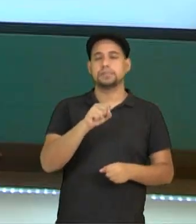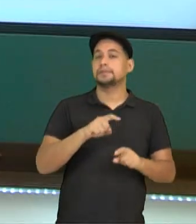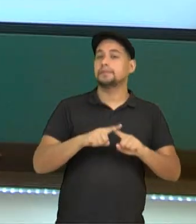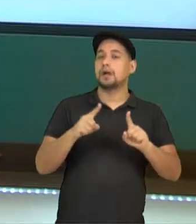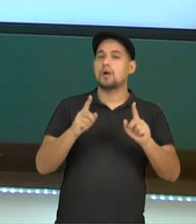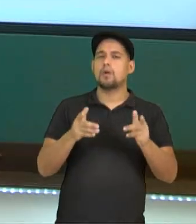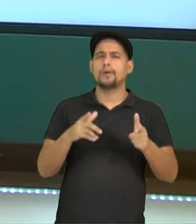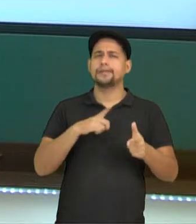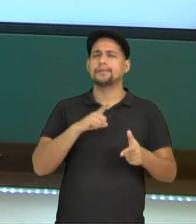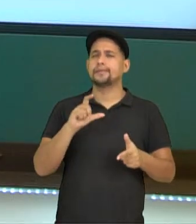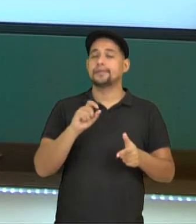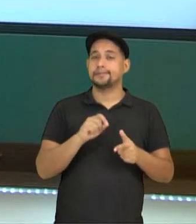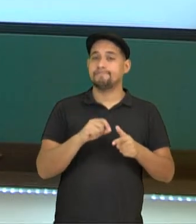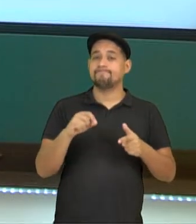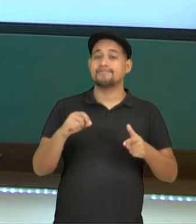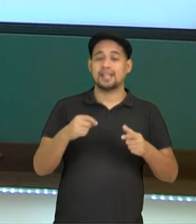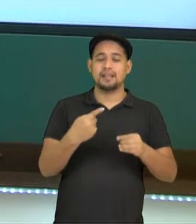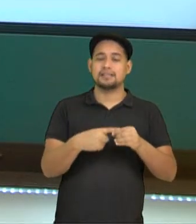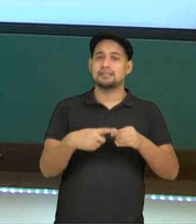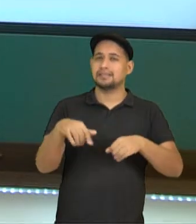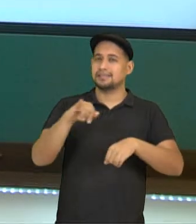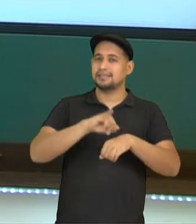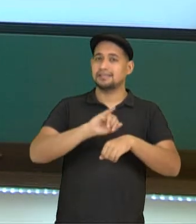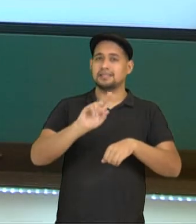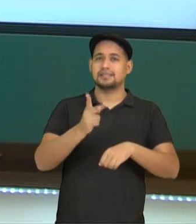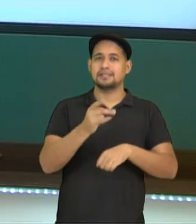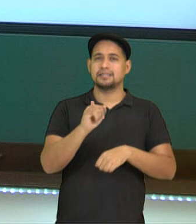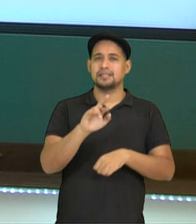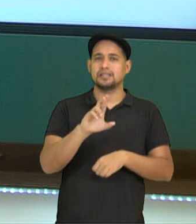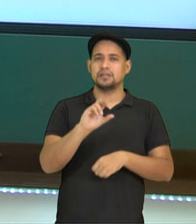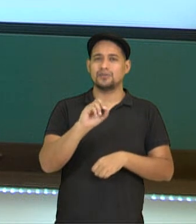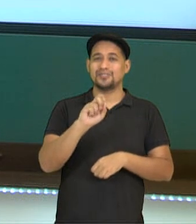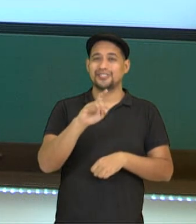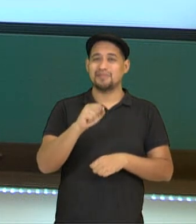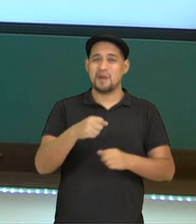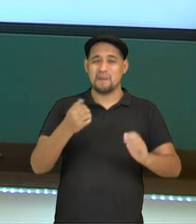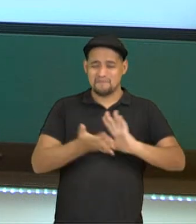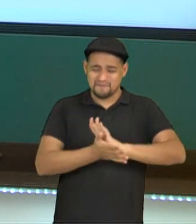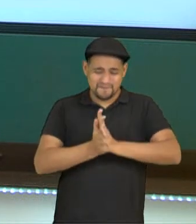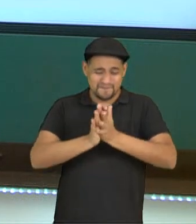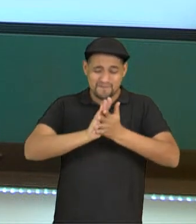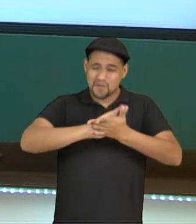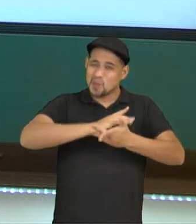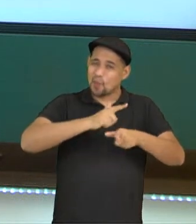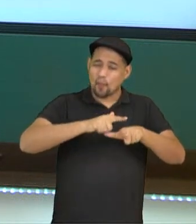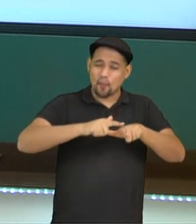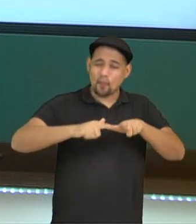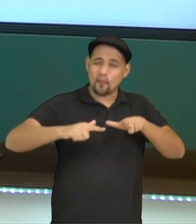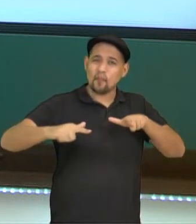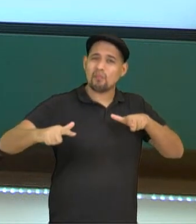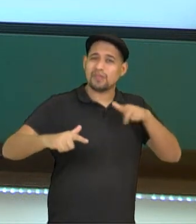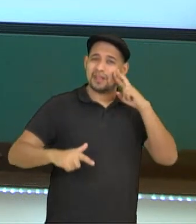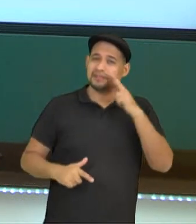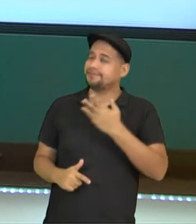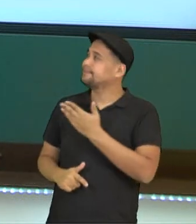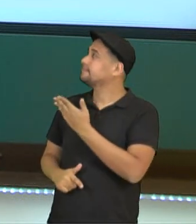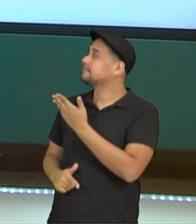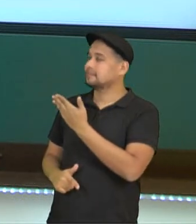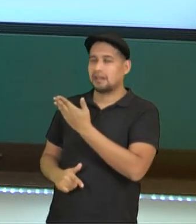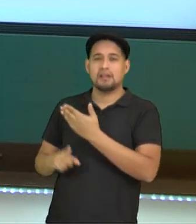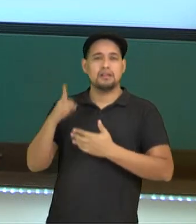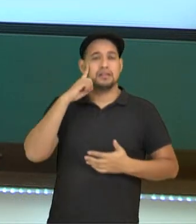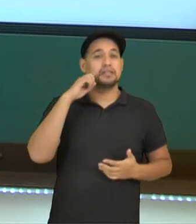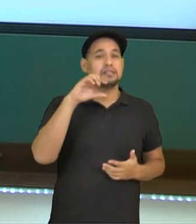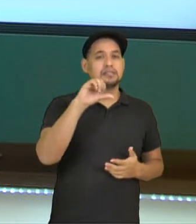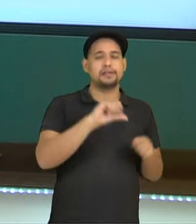Aqui você tem o centro da cidade de Hiroshima que foi destruído, completamente destruído pela bomba jogada no dia